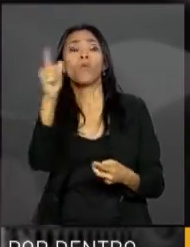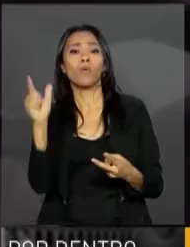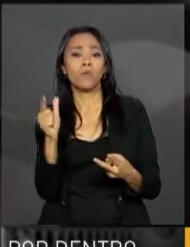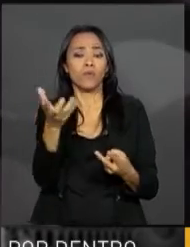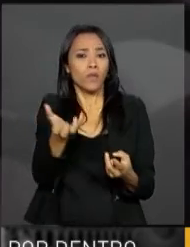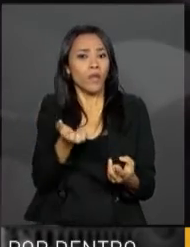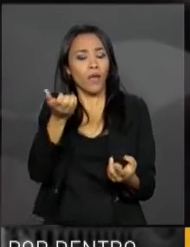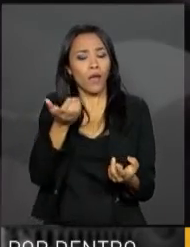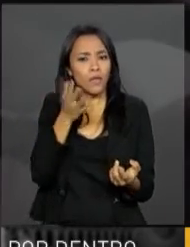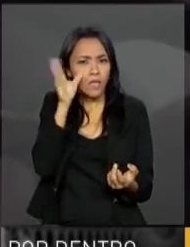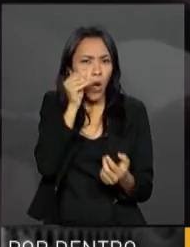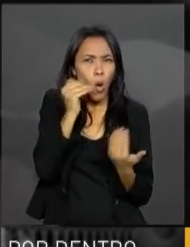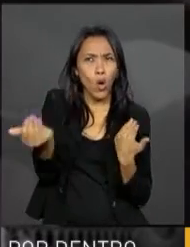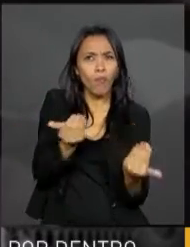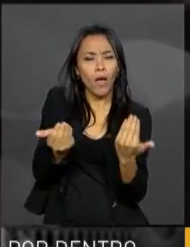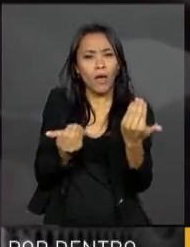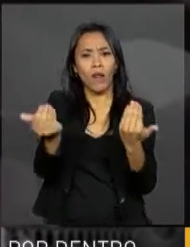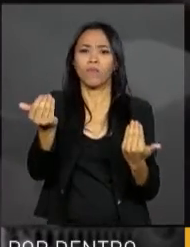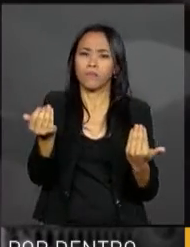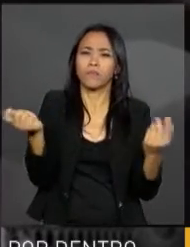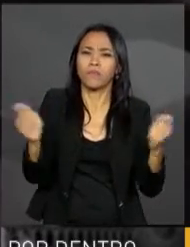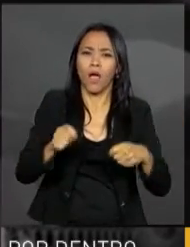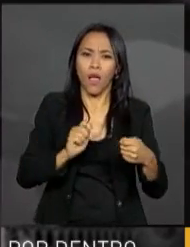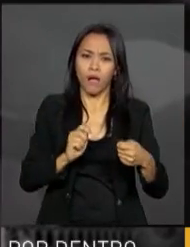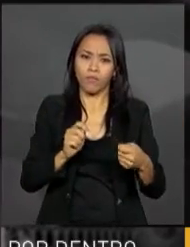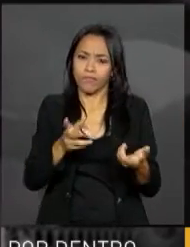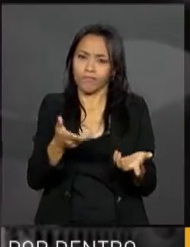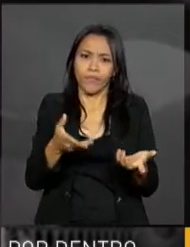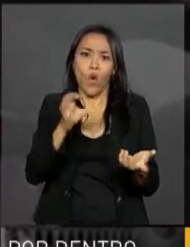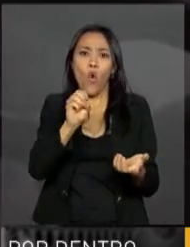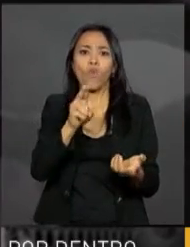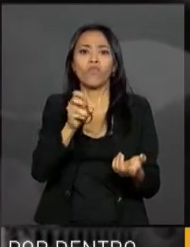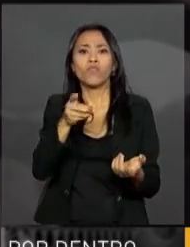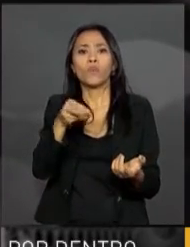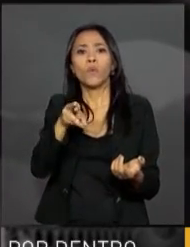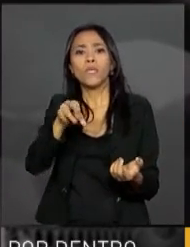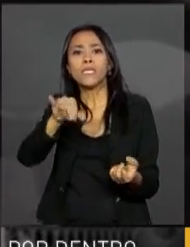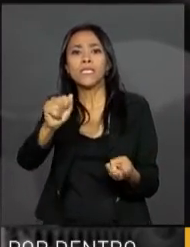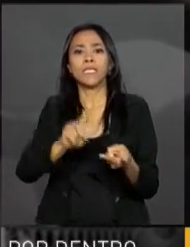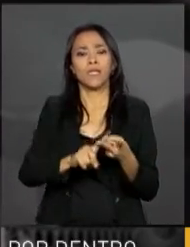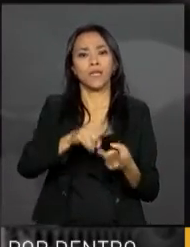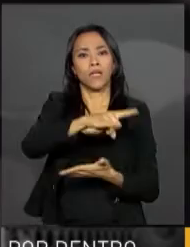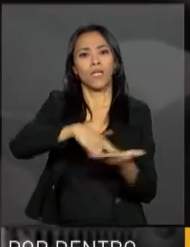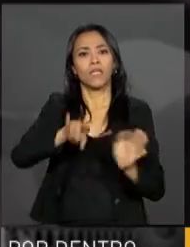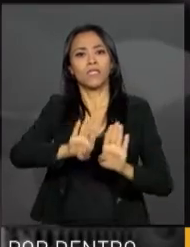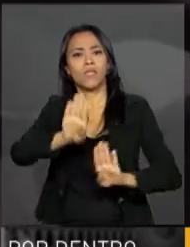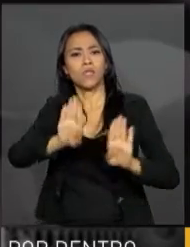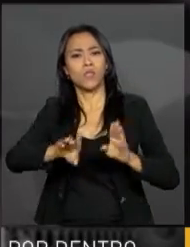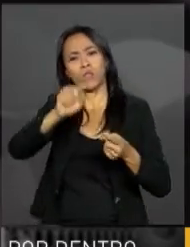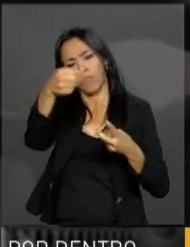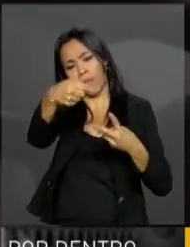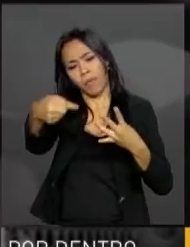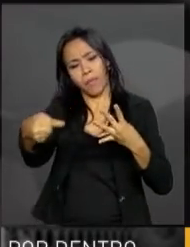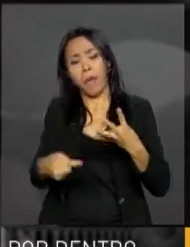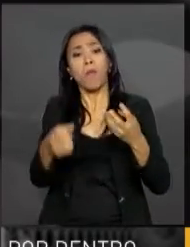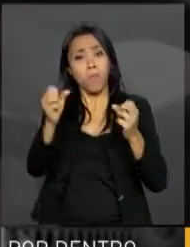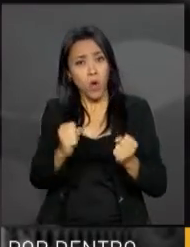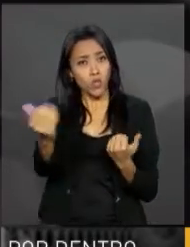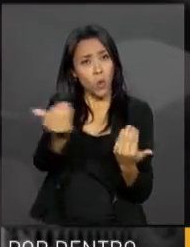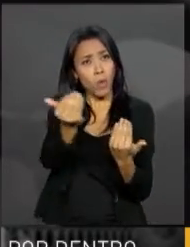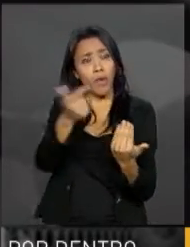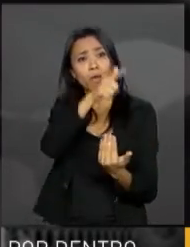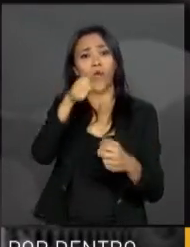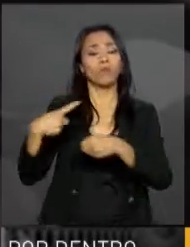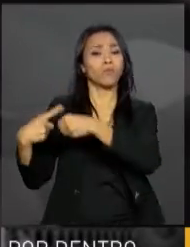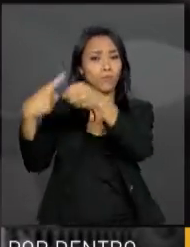que ele queira fazer comparações. Em ouvidoria, em transparência, licitações. Pode se comparar com seus vizinhos ou com